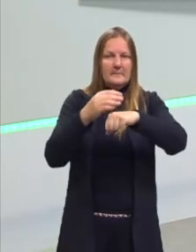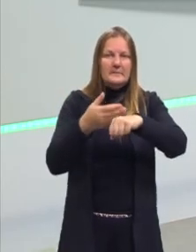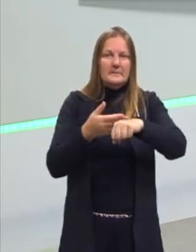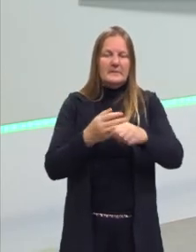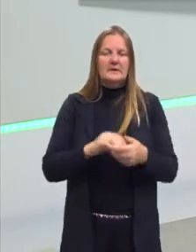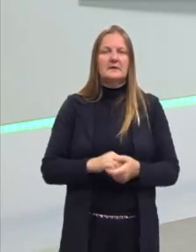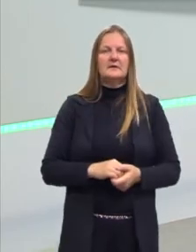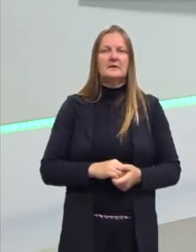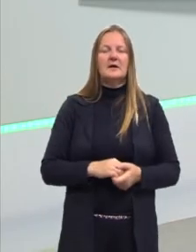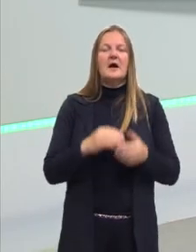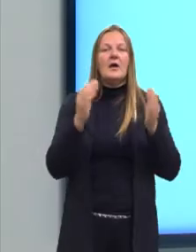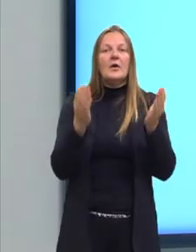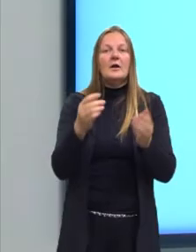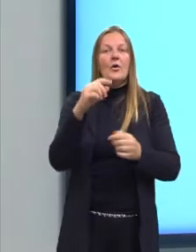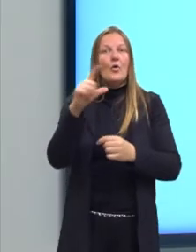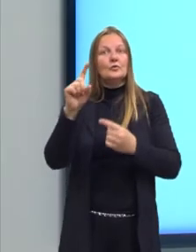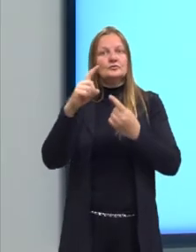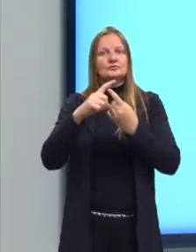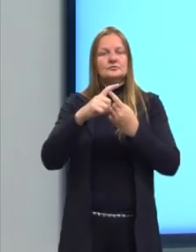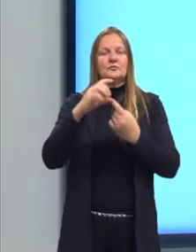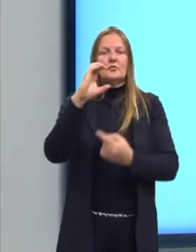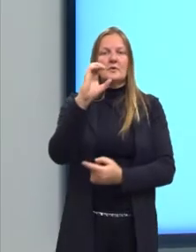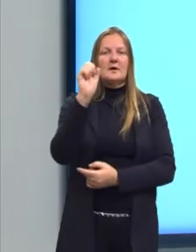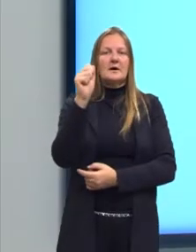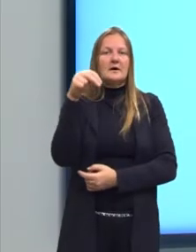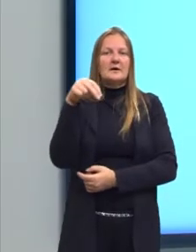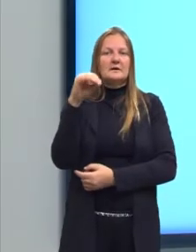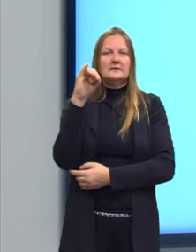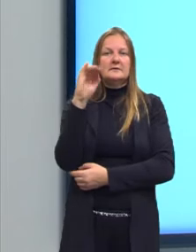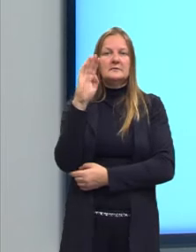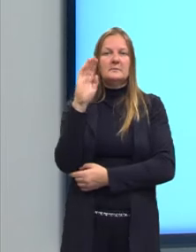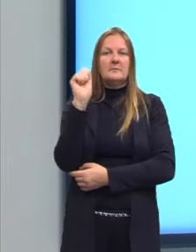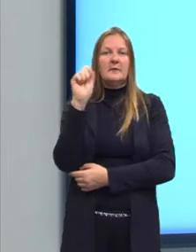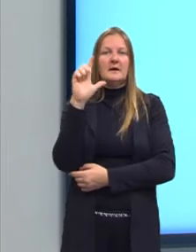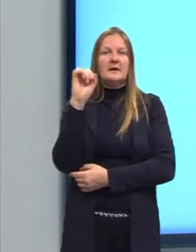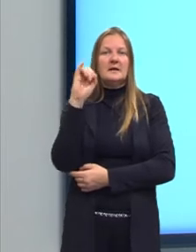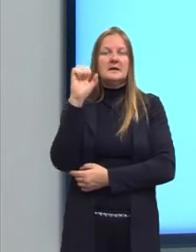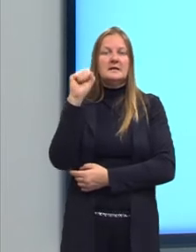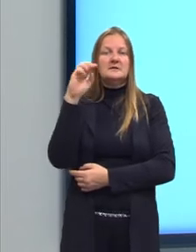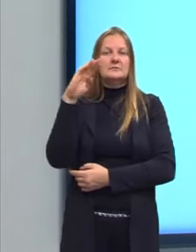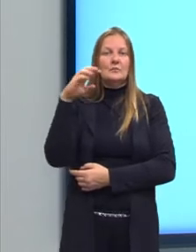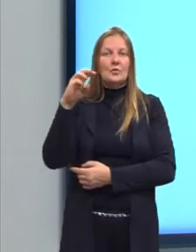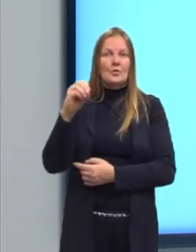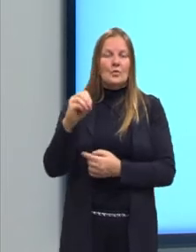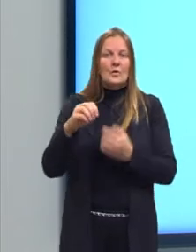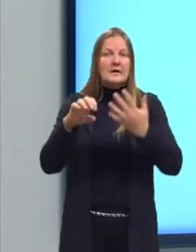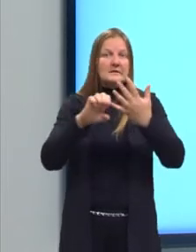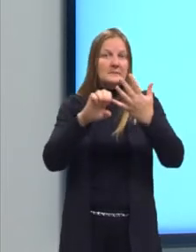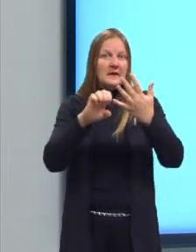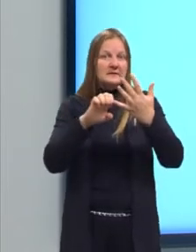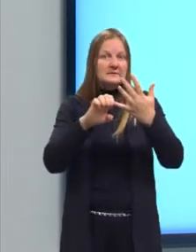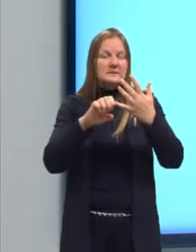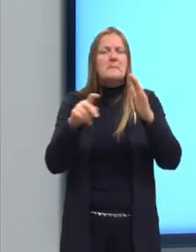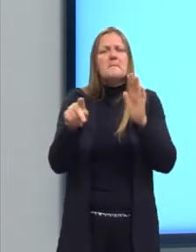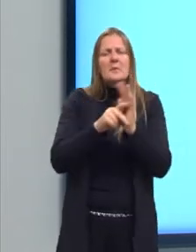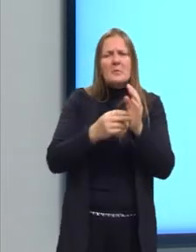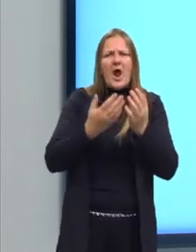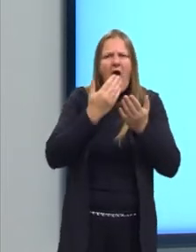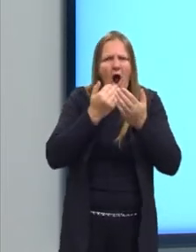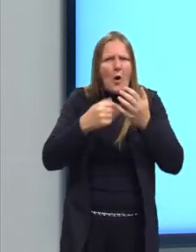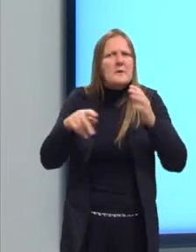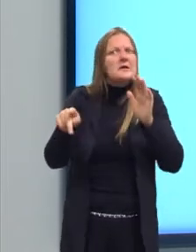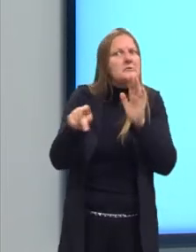Então, canibalismo. Então, no canibalismo é quando um organismo alimenta-se do outro da